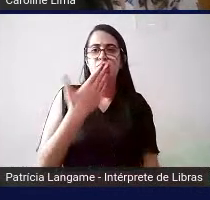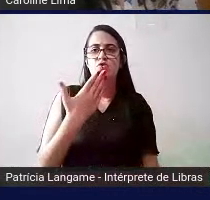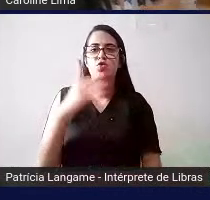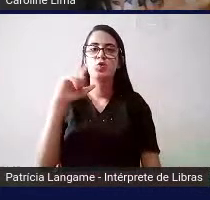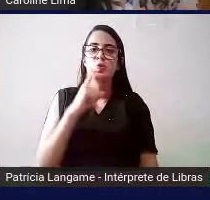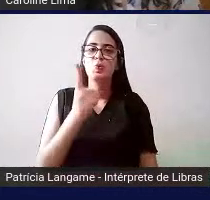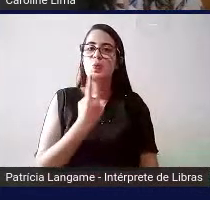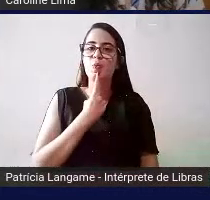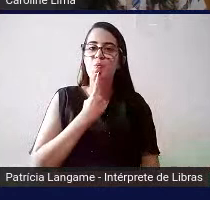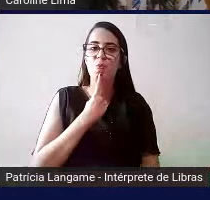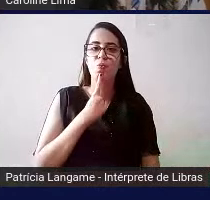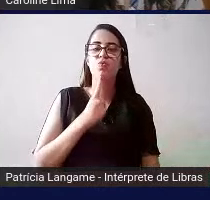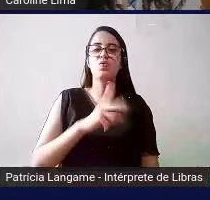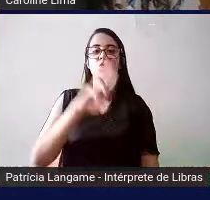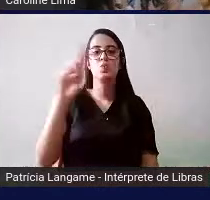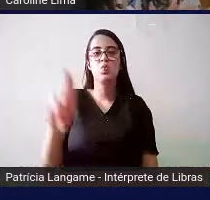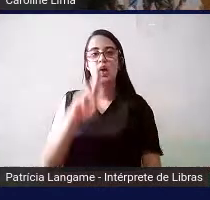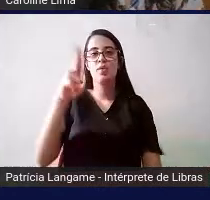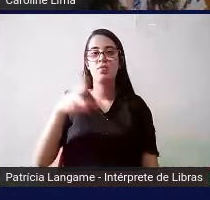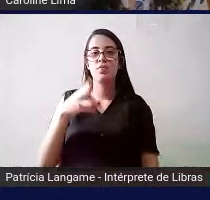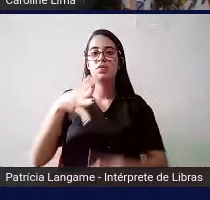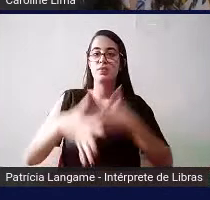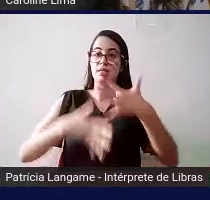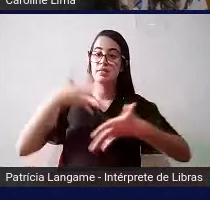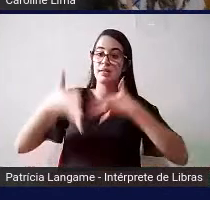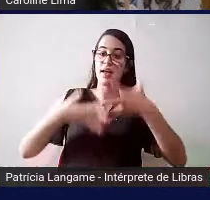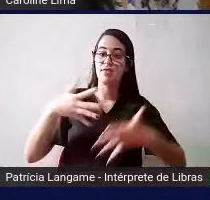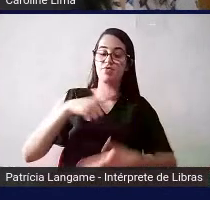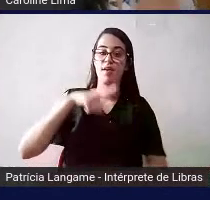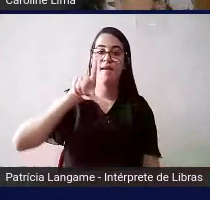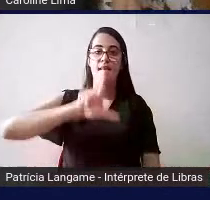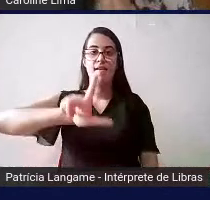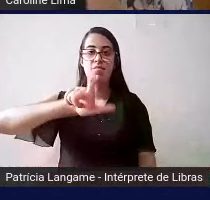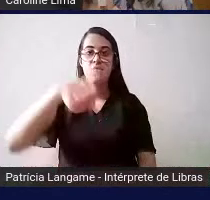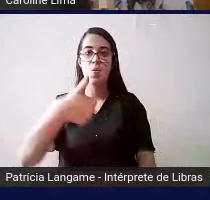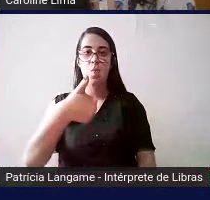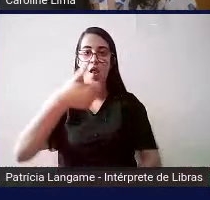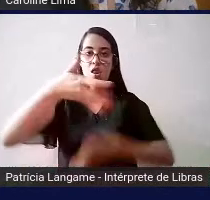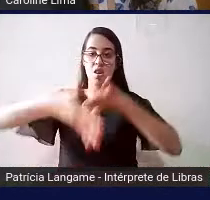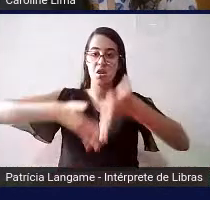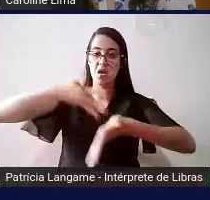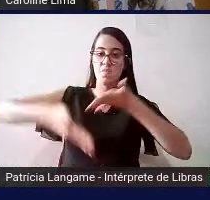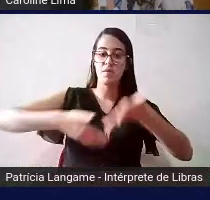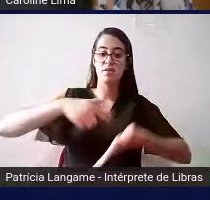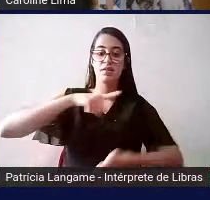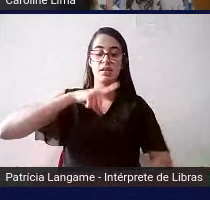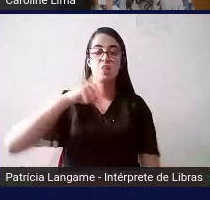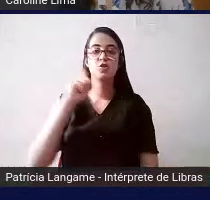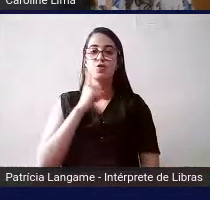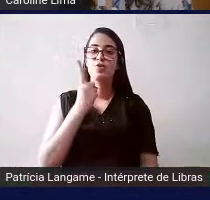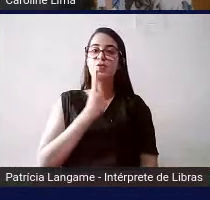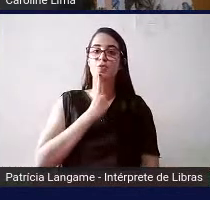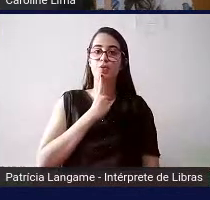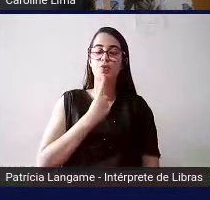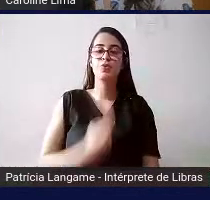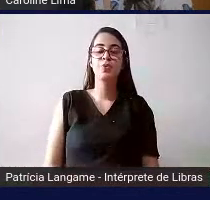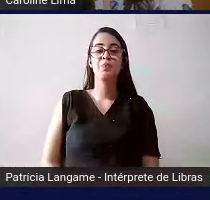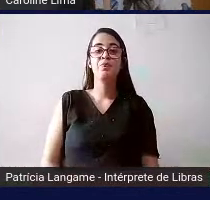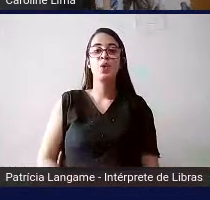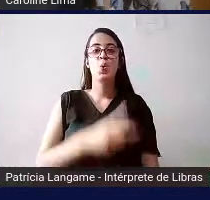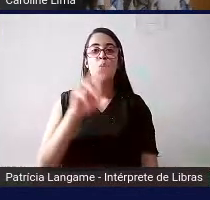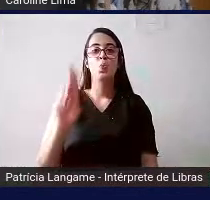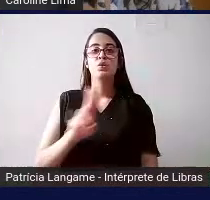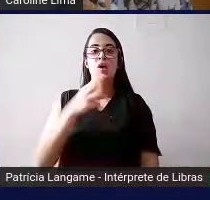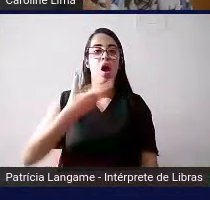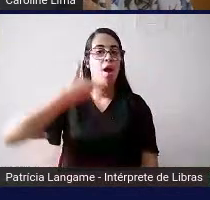surdos que são usuários de língua de sinais tem como L1 a língua de sinais e tem aqueles surdos que utilizam algum tipo de